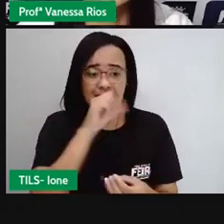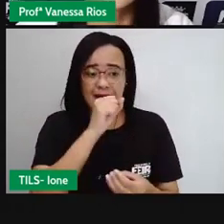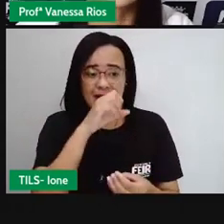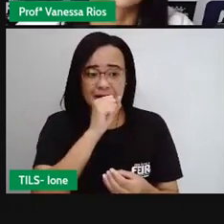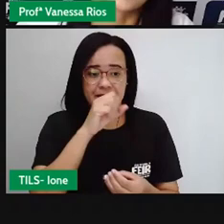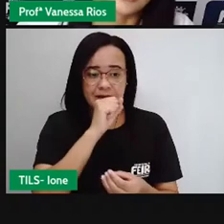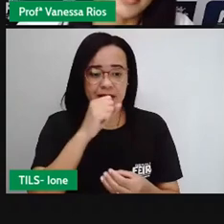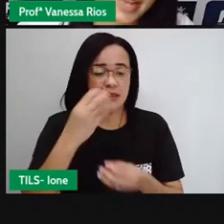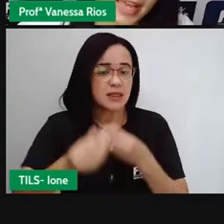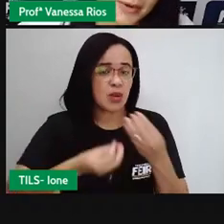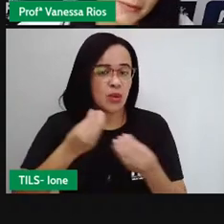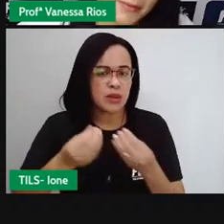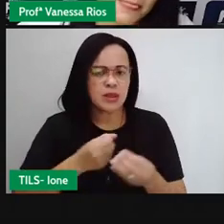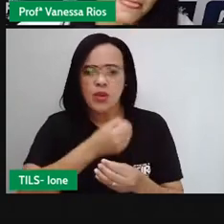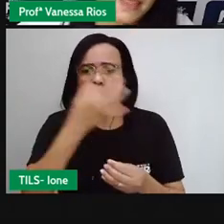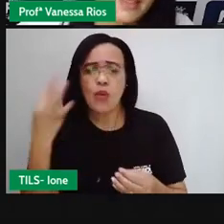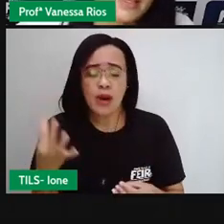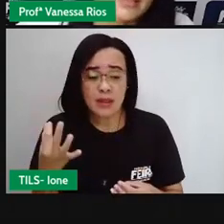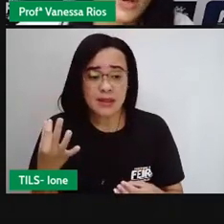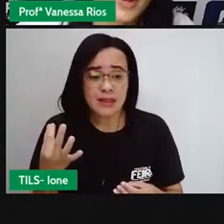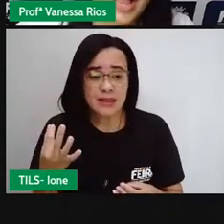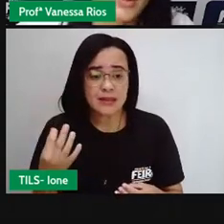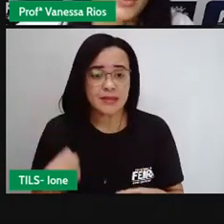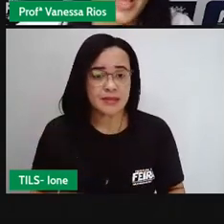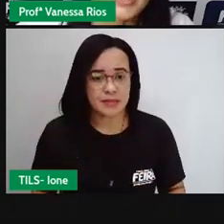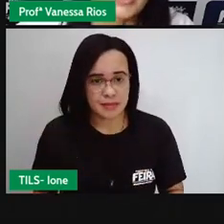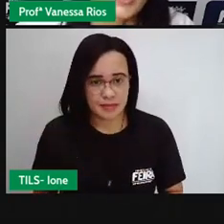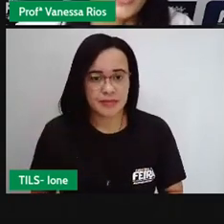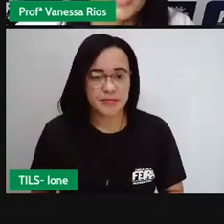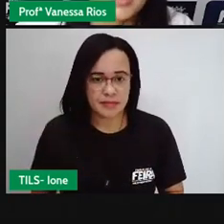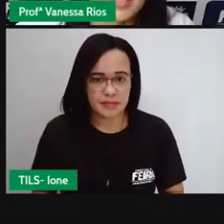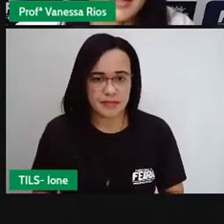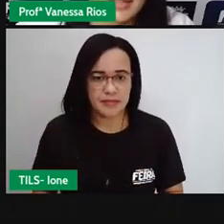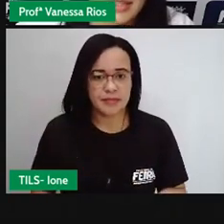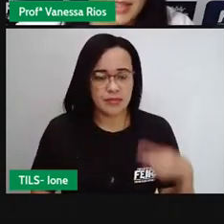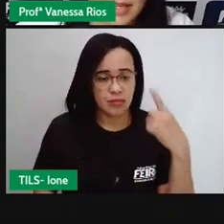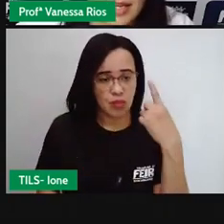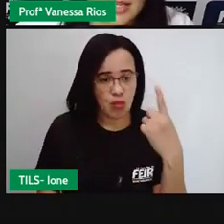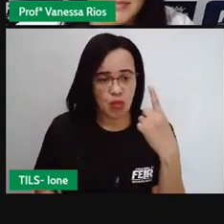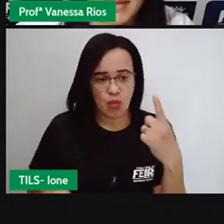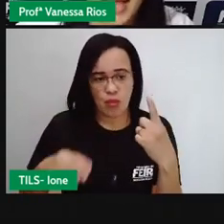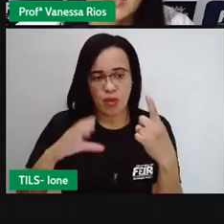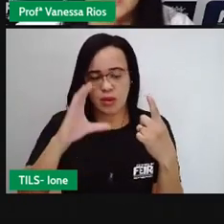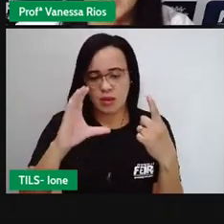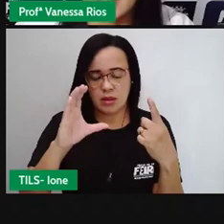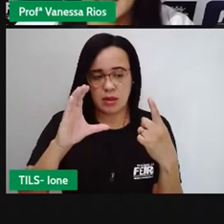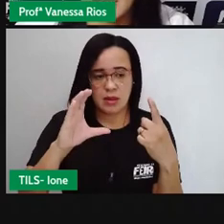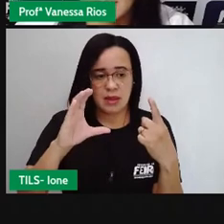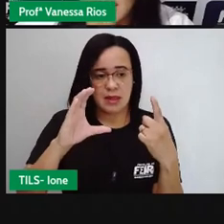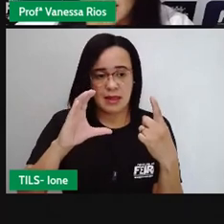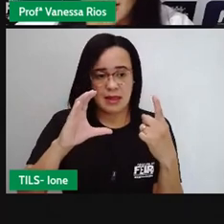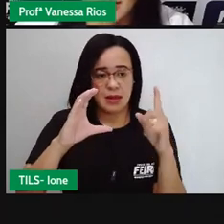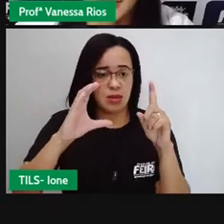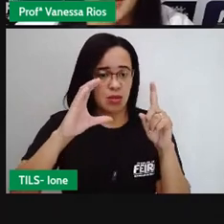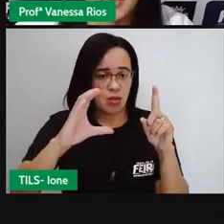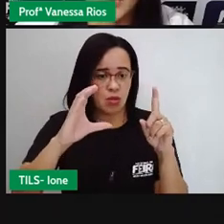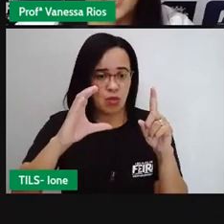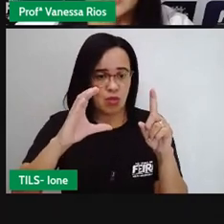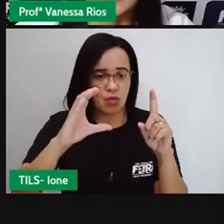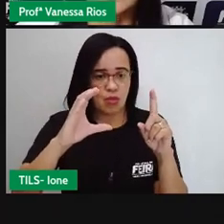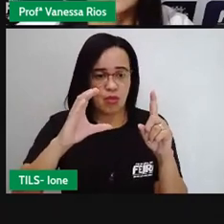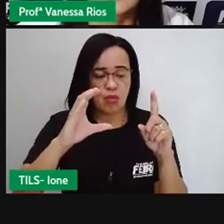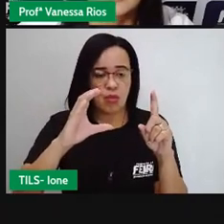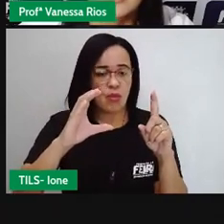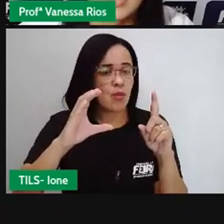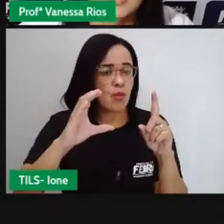quantas laranjas sobraram? então cálculo aí uma centena mais meia centena que vale